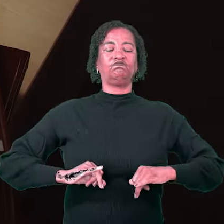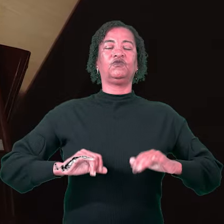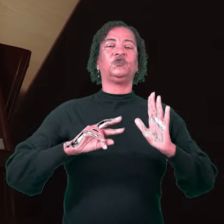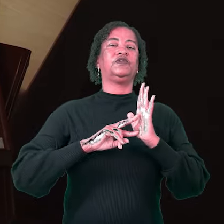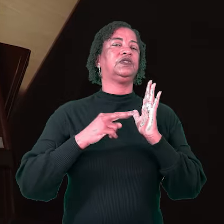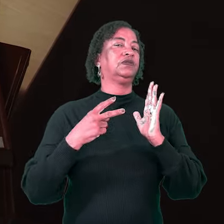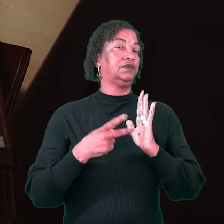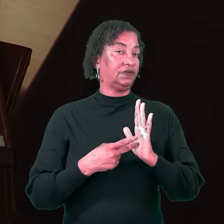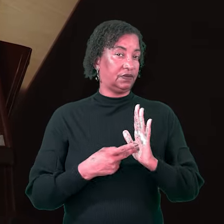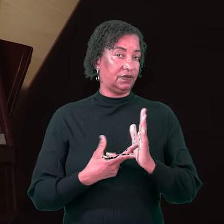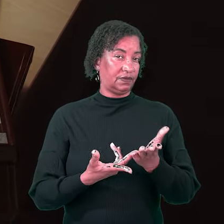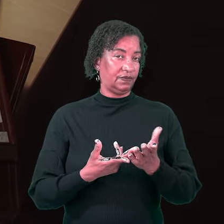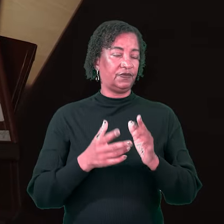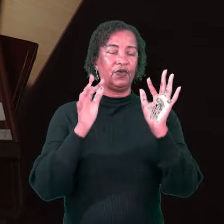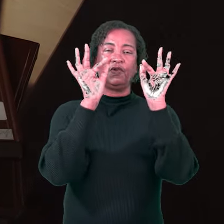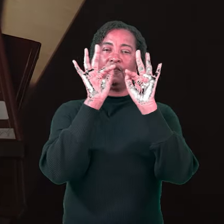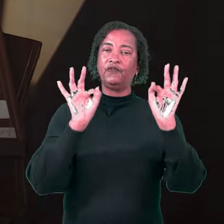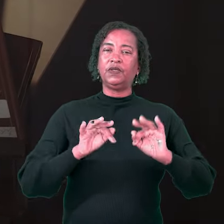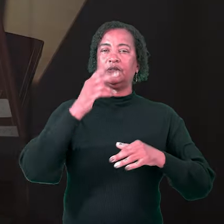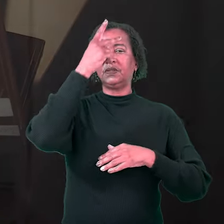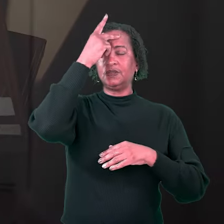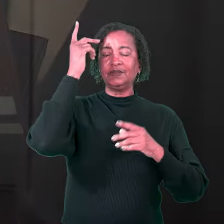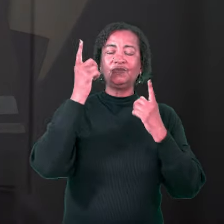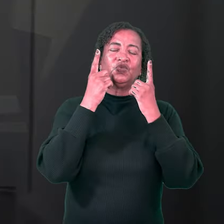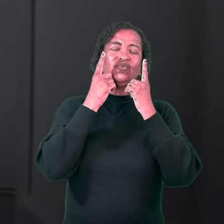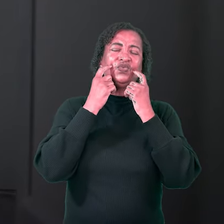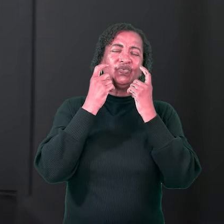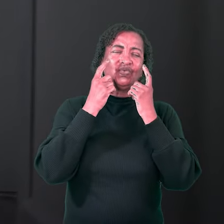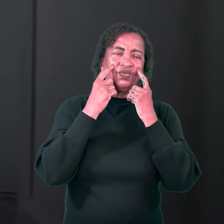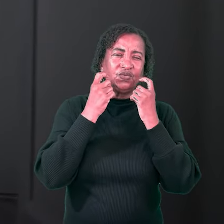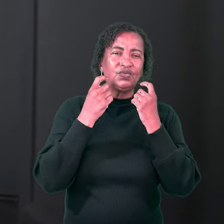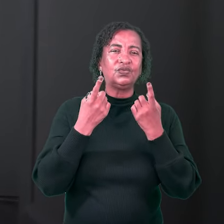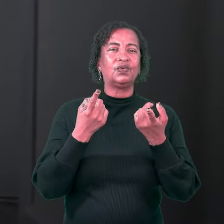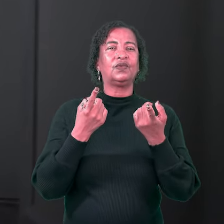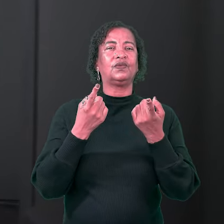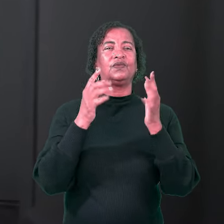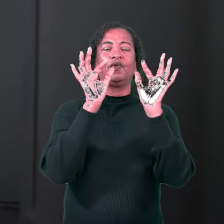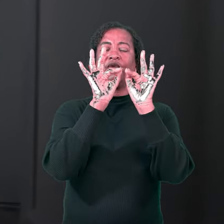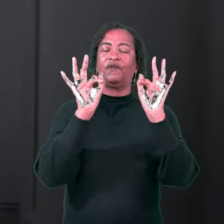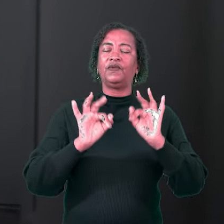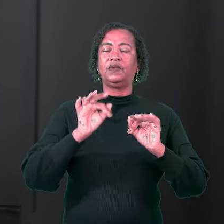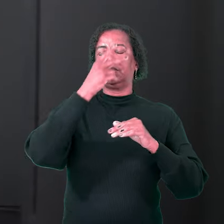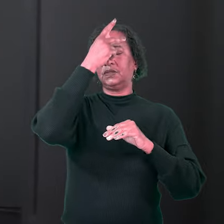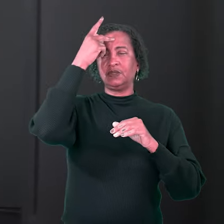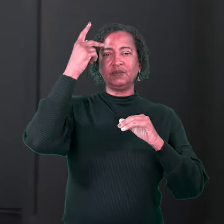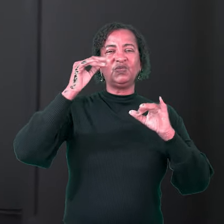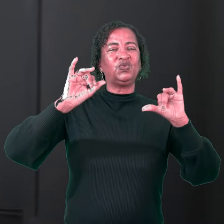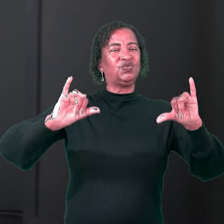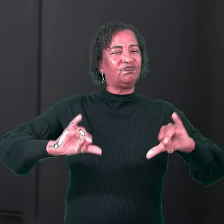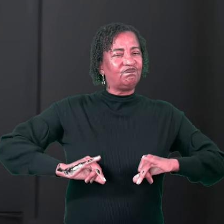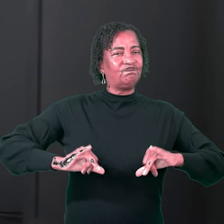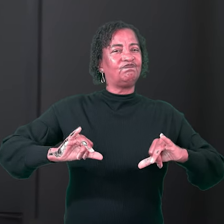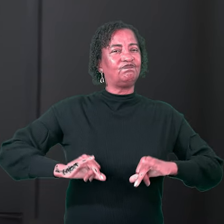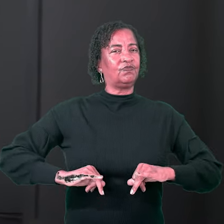bem-aventurados os que choram, bem-aventurados os que sofrem. Quando estávamos